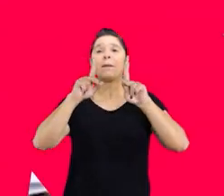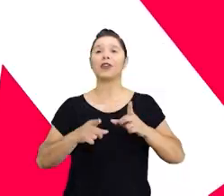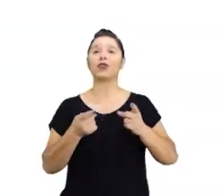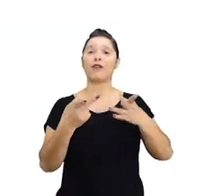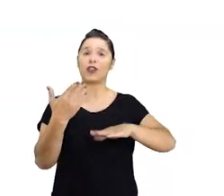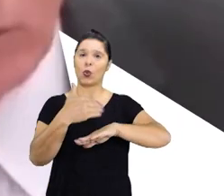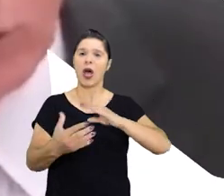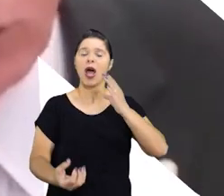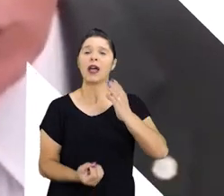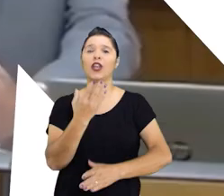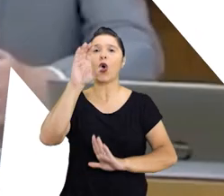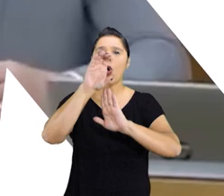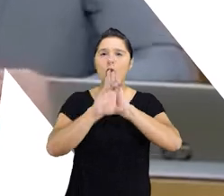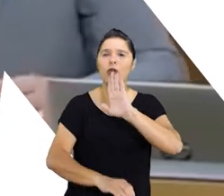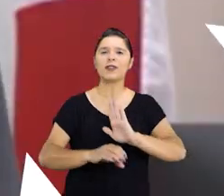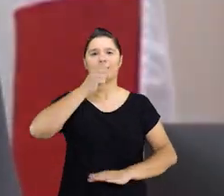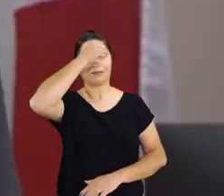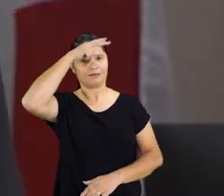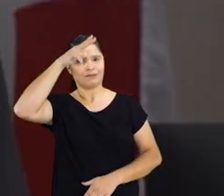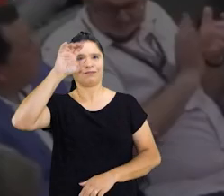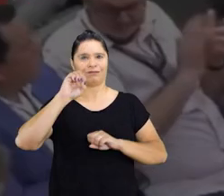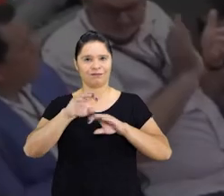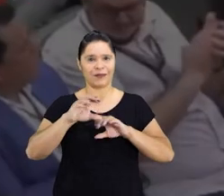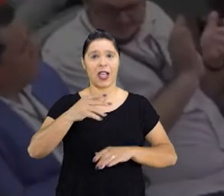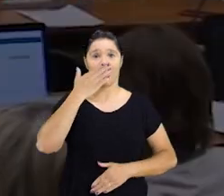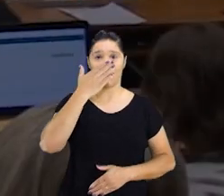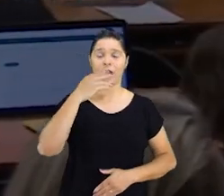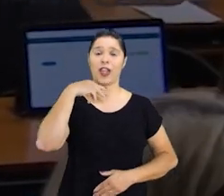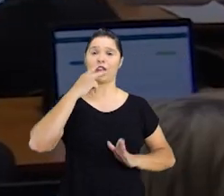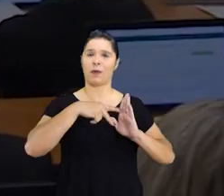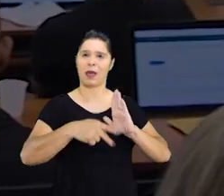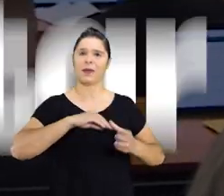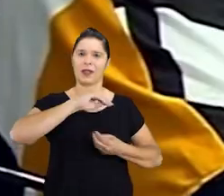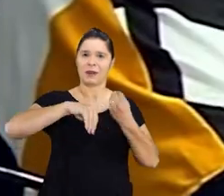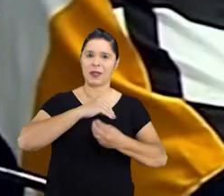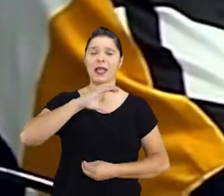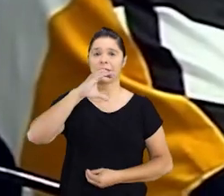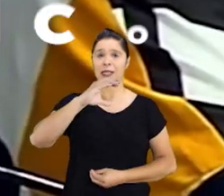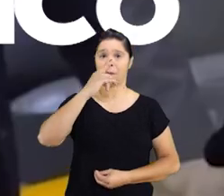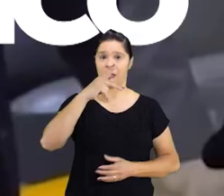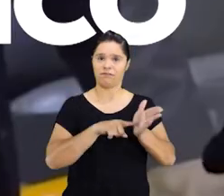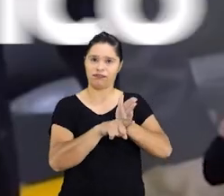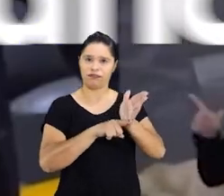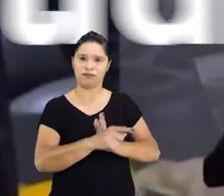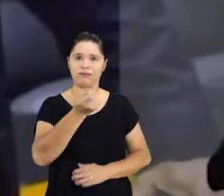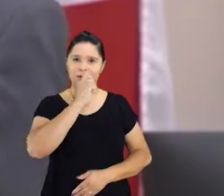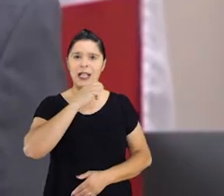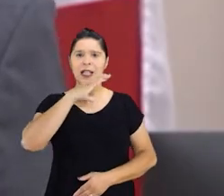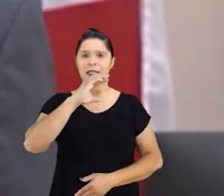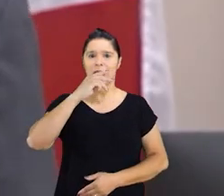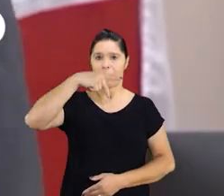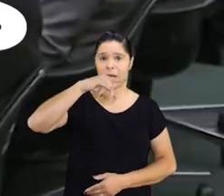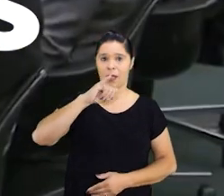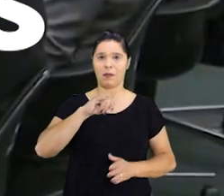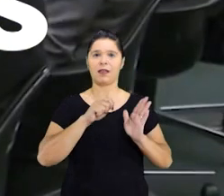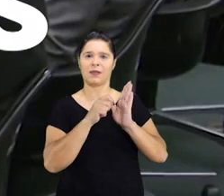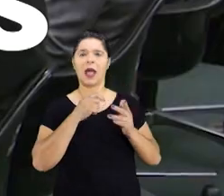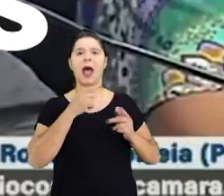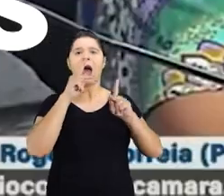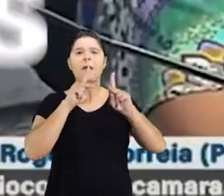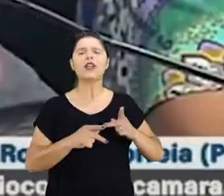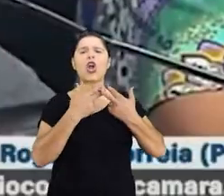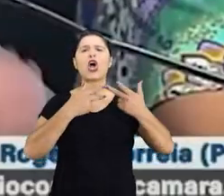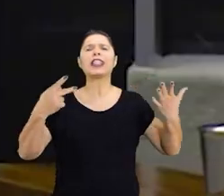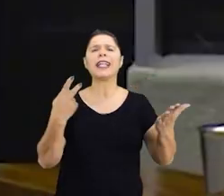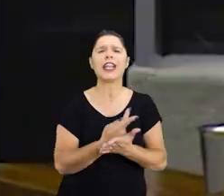Camelôs. Criou o Conselho Municipal de Educação, Frente Parlamentar Mista de Serviço Público, CPI do Narcotráfico, CPMI dos Atos